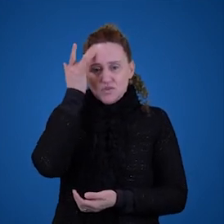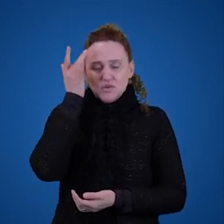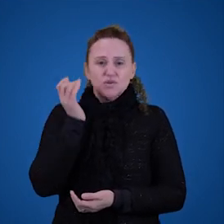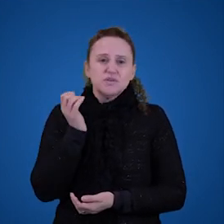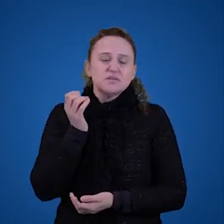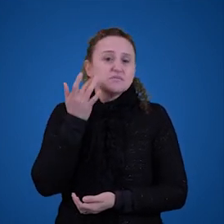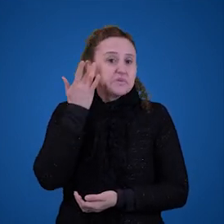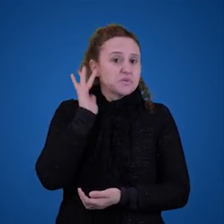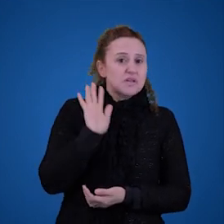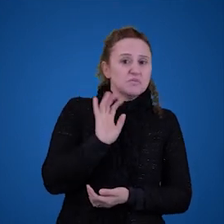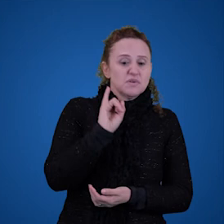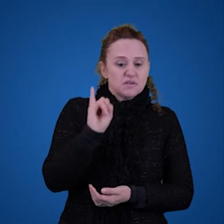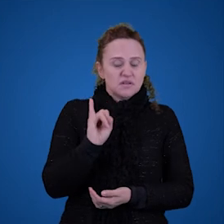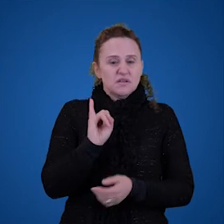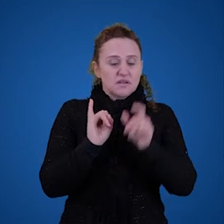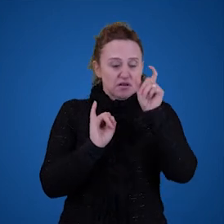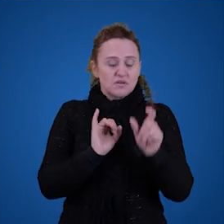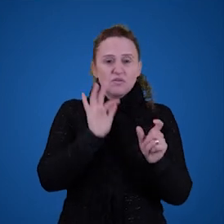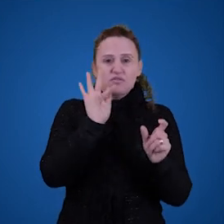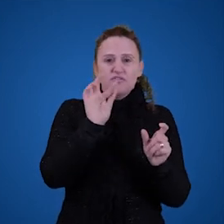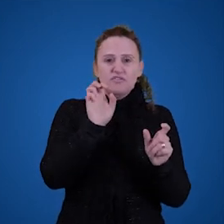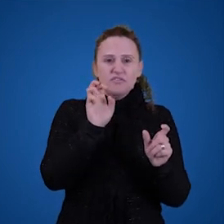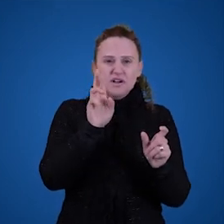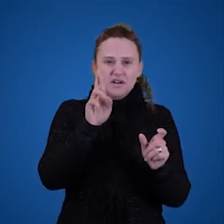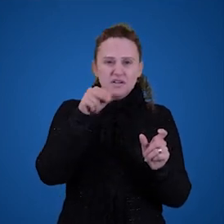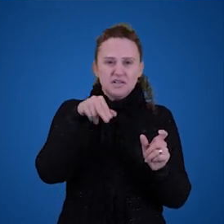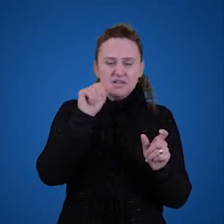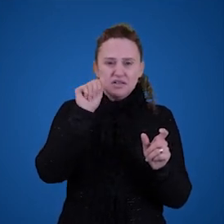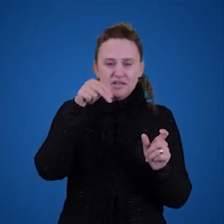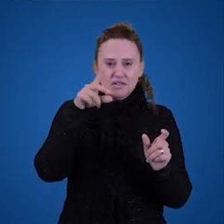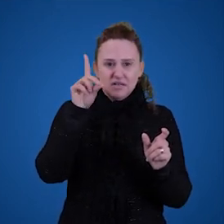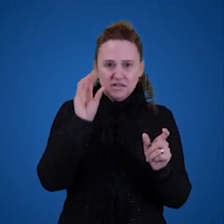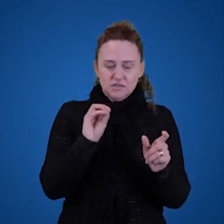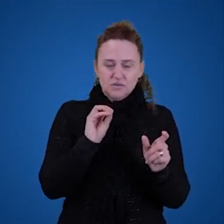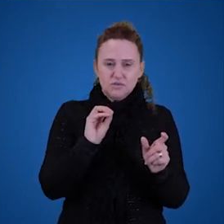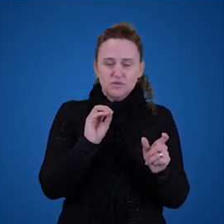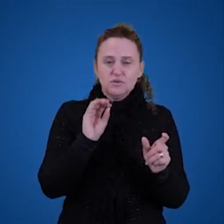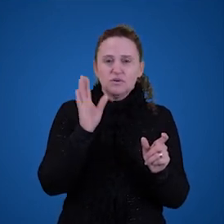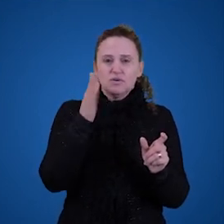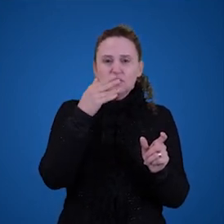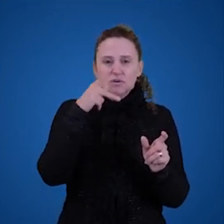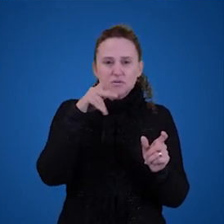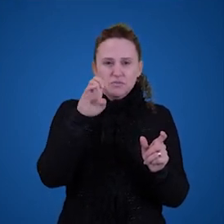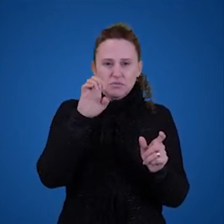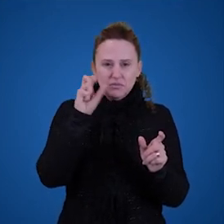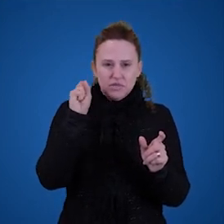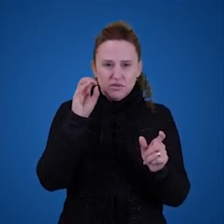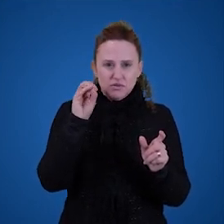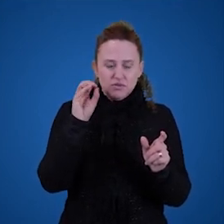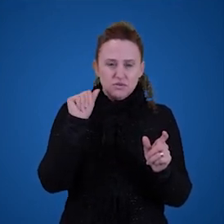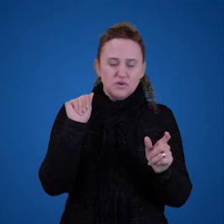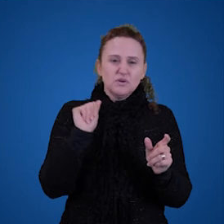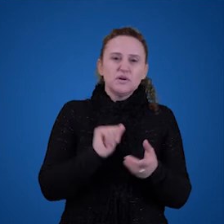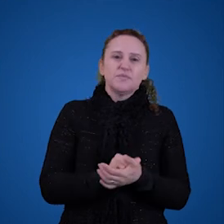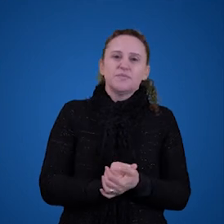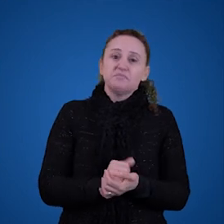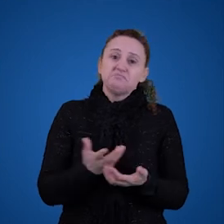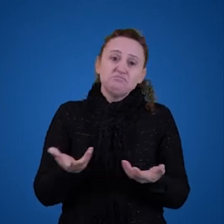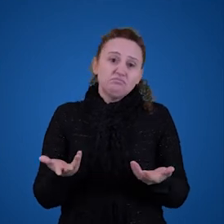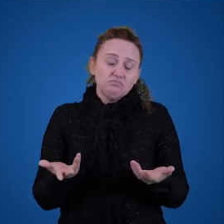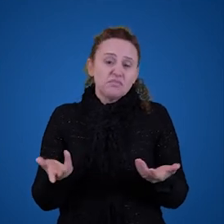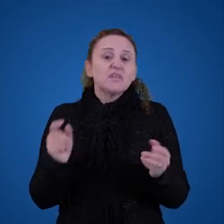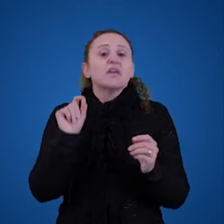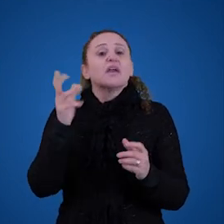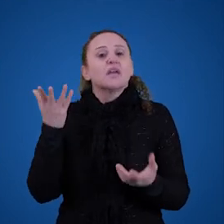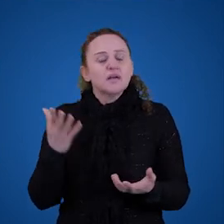nova qual a informação que Fernando Pessoa de fato é Alberto Caeiro ou seja eles são a mesma pessoa no final das contas